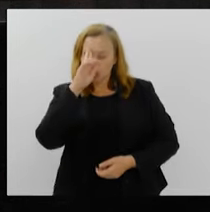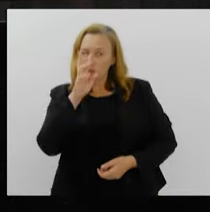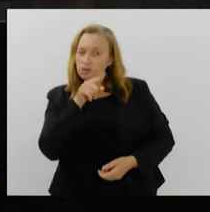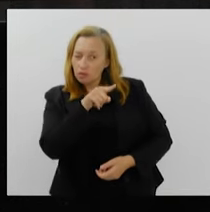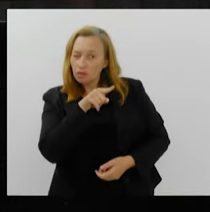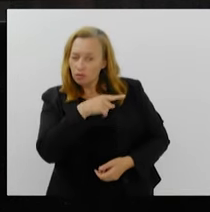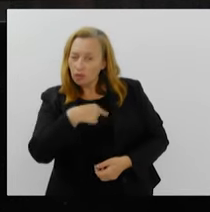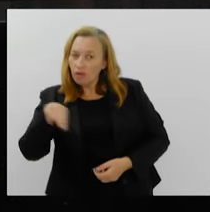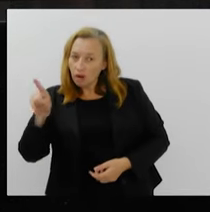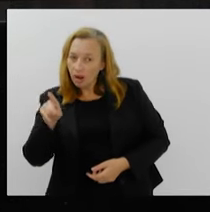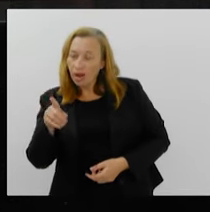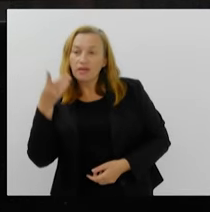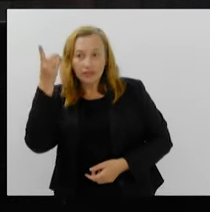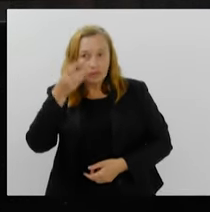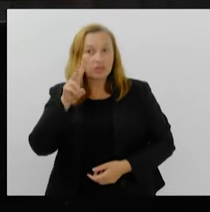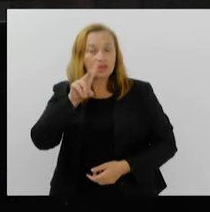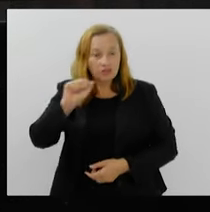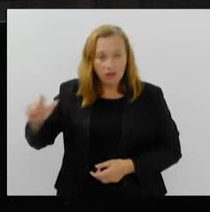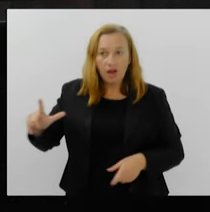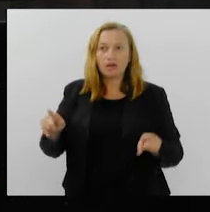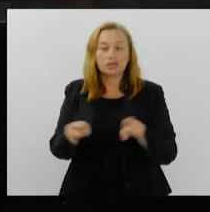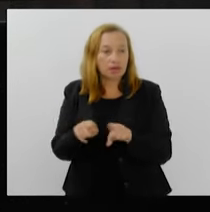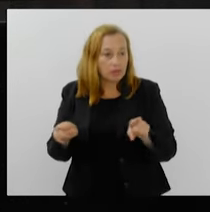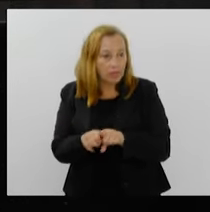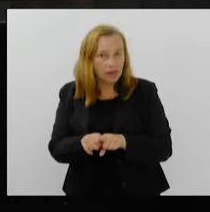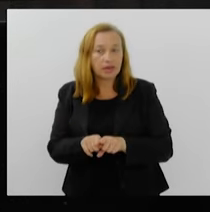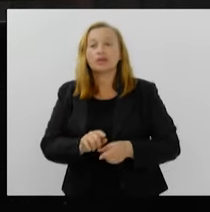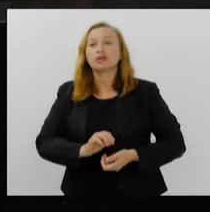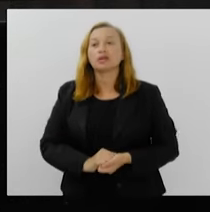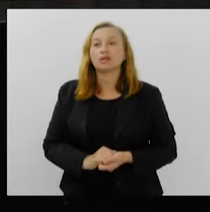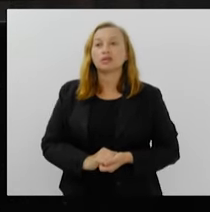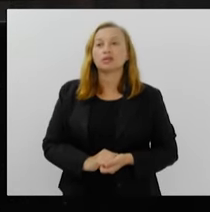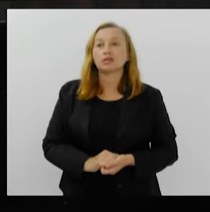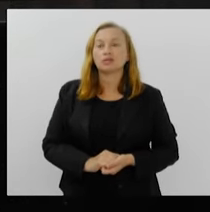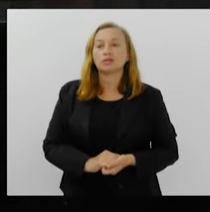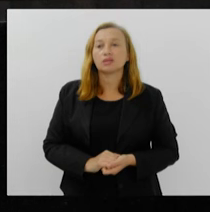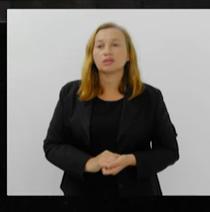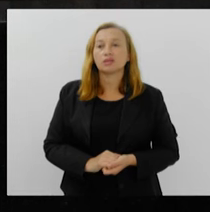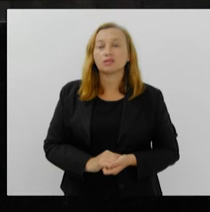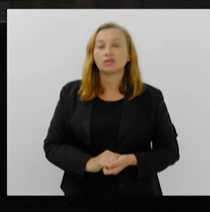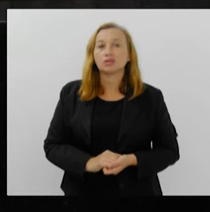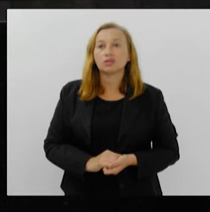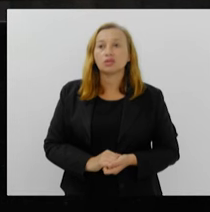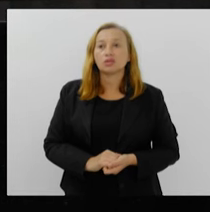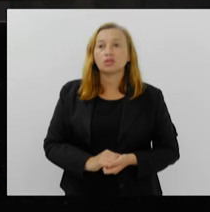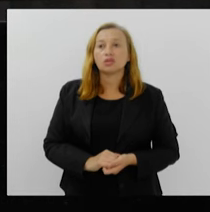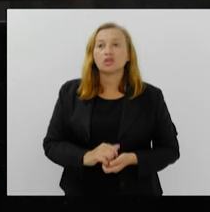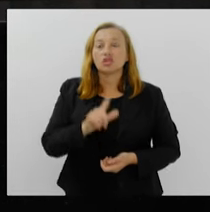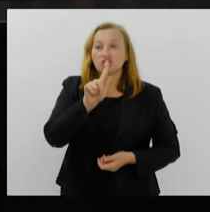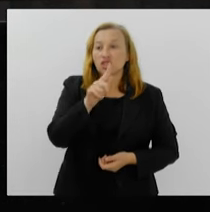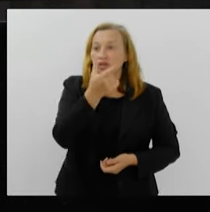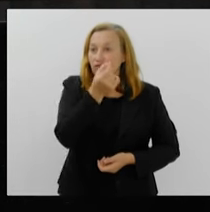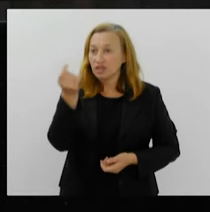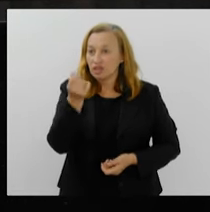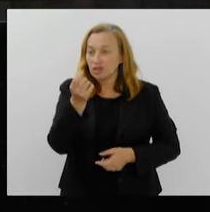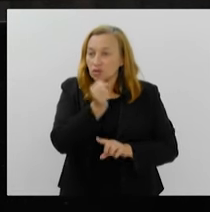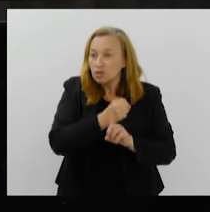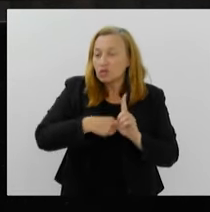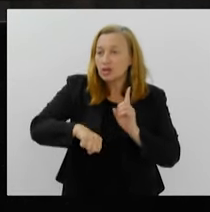lá, deputado Valdacé Asa também, deputado Valdeci também, sobre o G20 social,